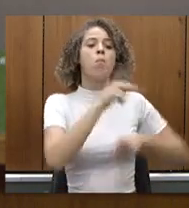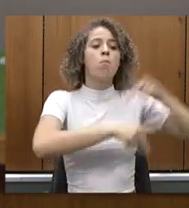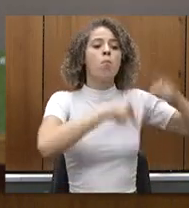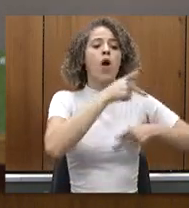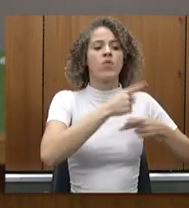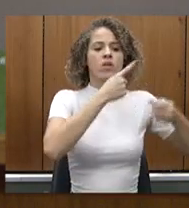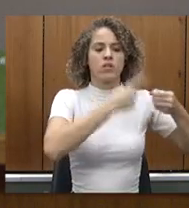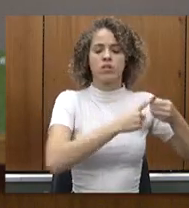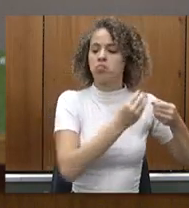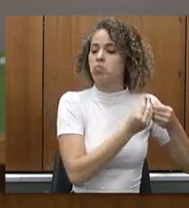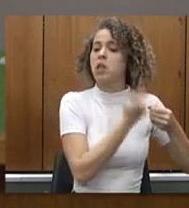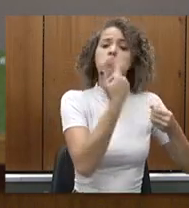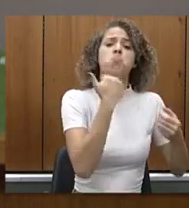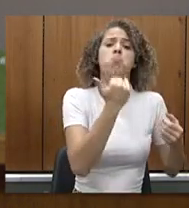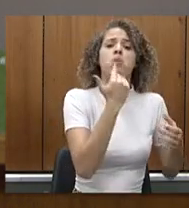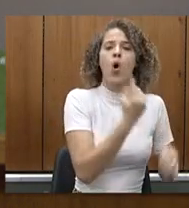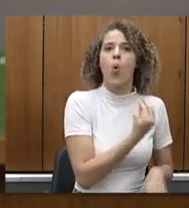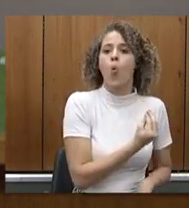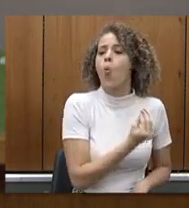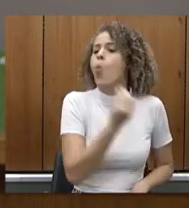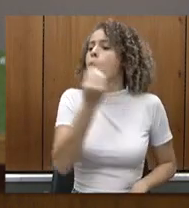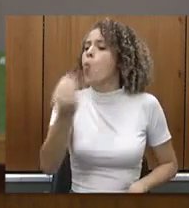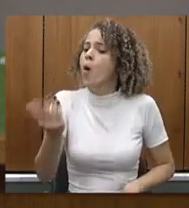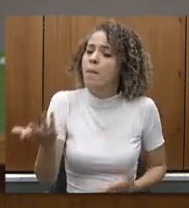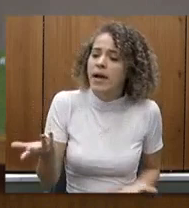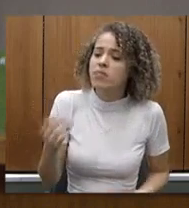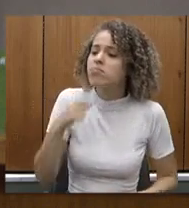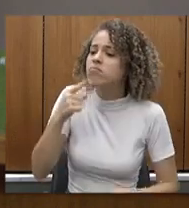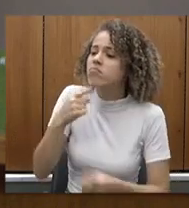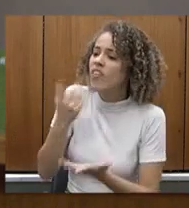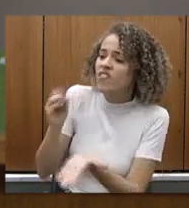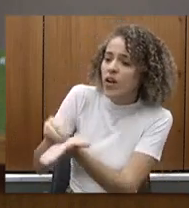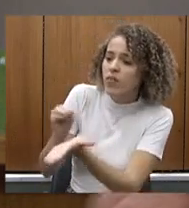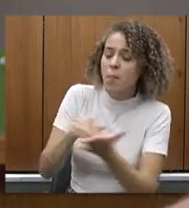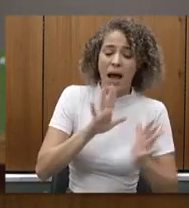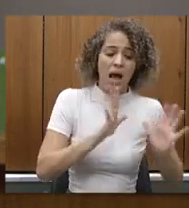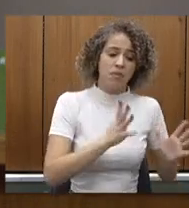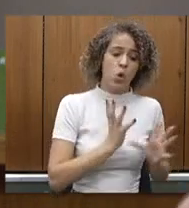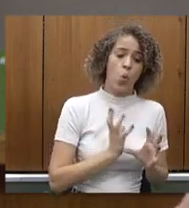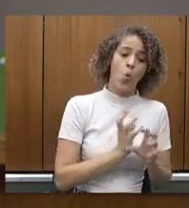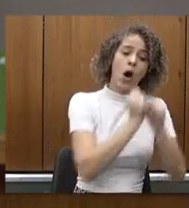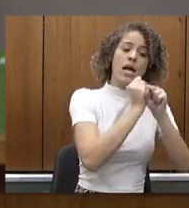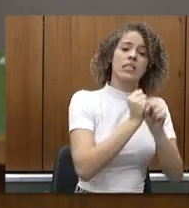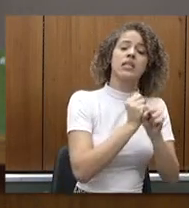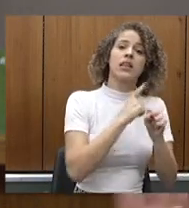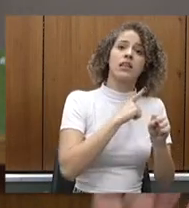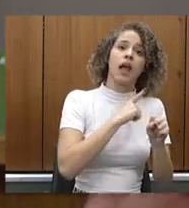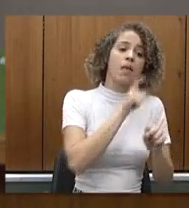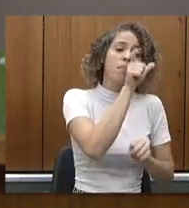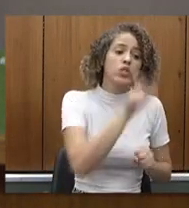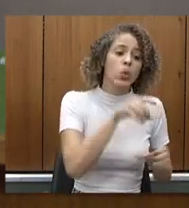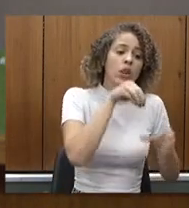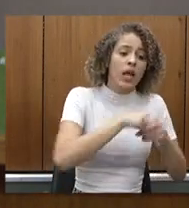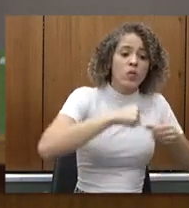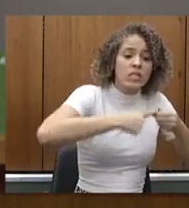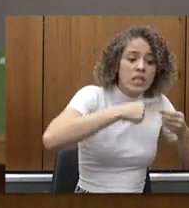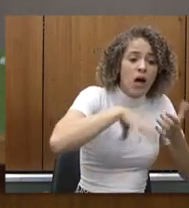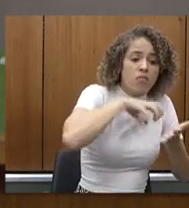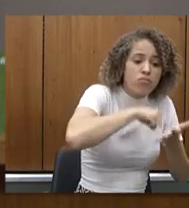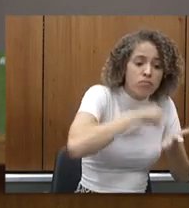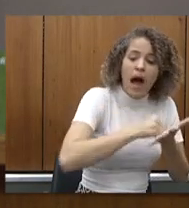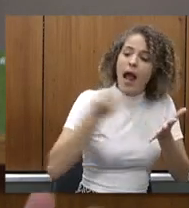ambulância para um município se vai aumentar o custeio dele e a gente está dando um recurso de custeio inédito também isso é